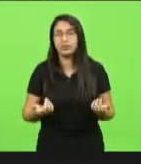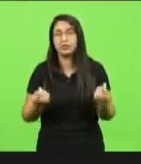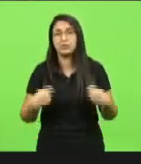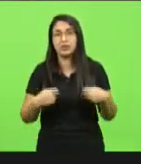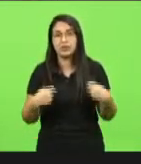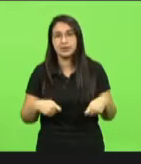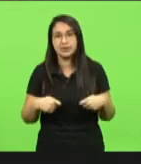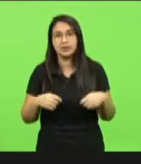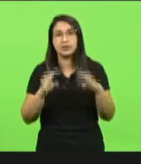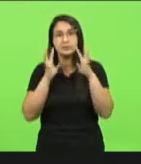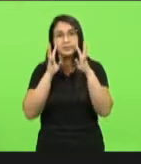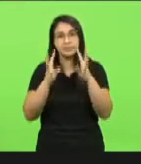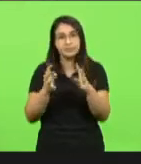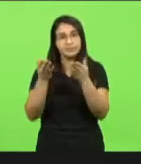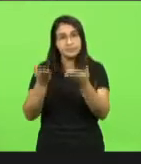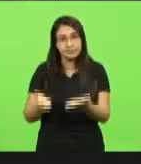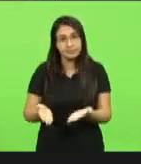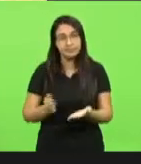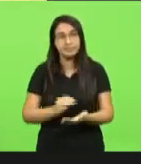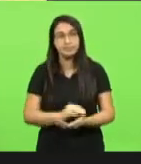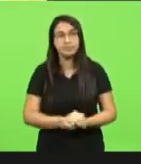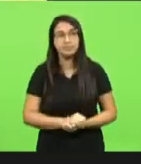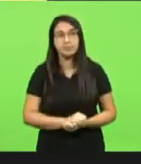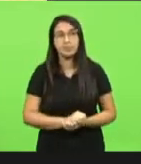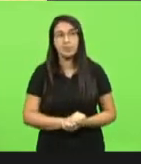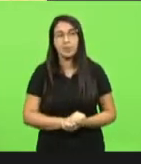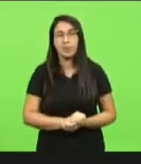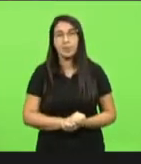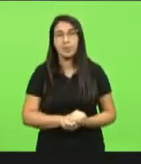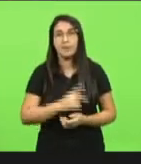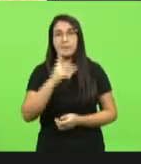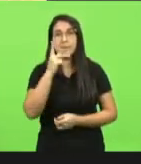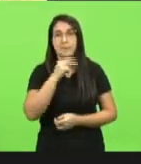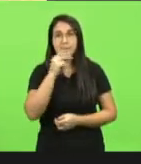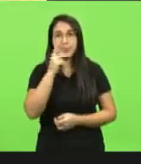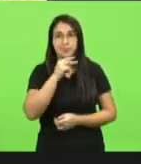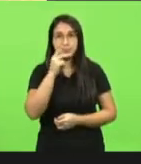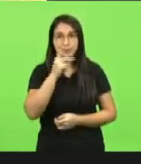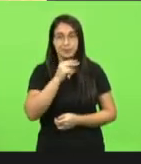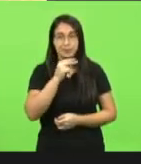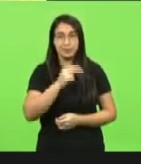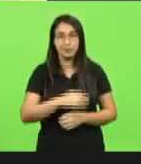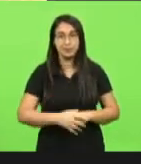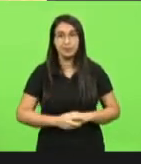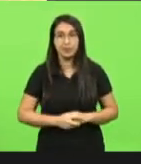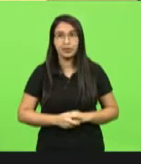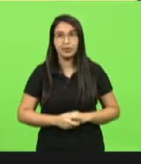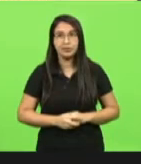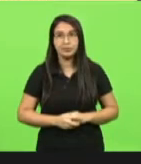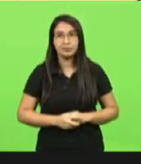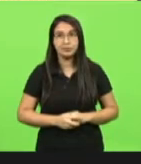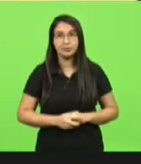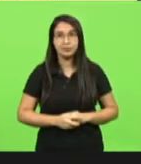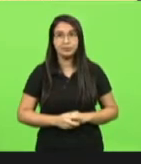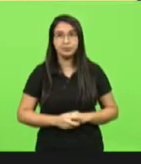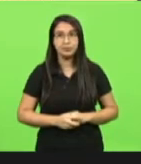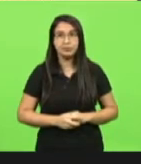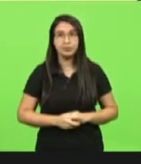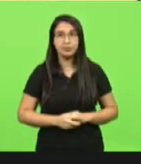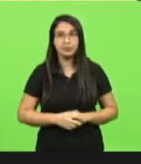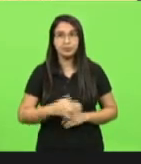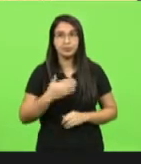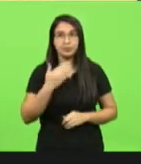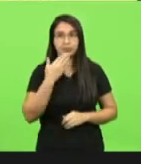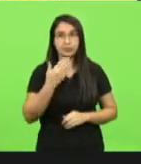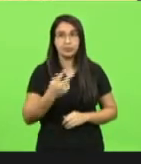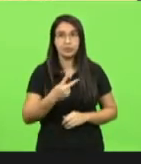parte. É isso. Está do que, né, Vi? Sim. do que, né, Vi? Só para... Já vou pedir dois minutinhos, só para o presidente,